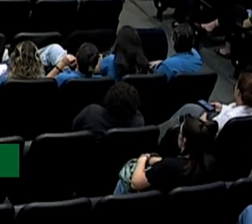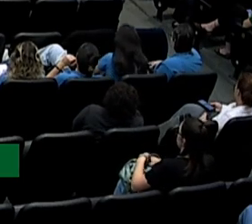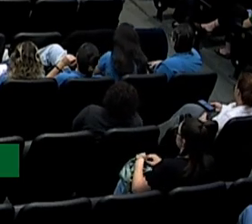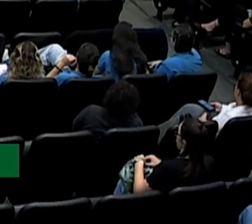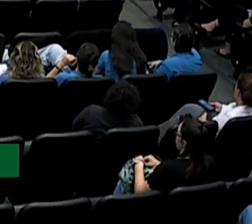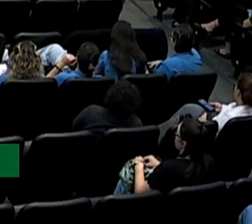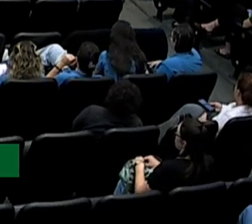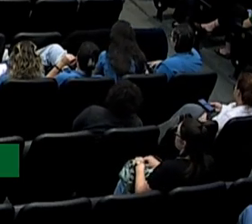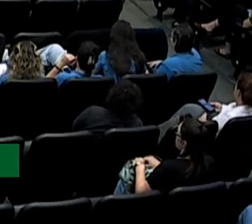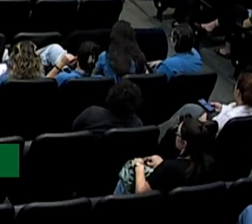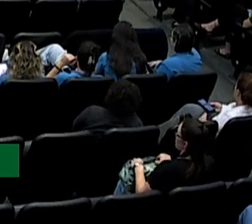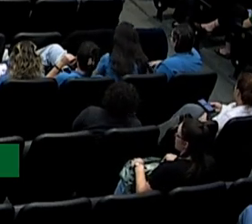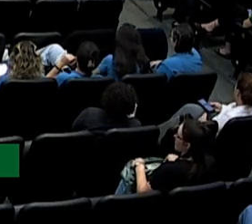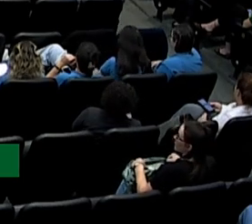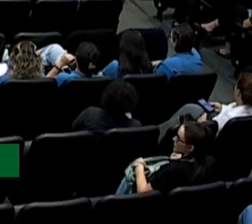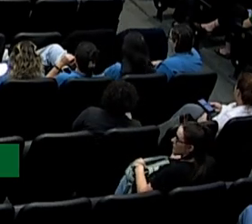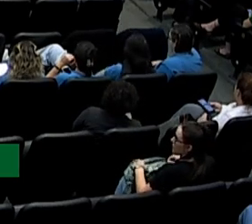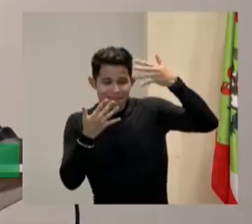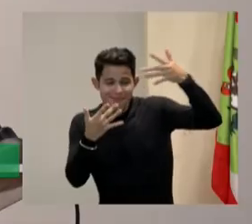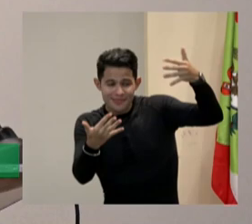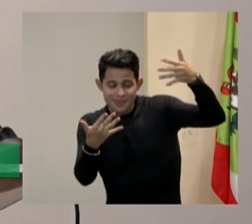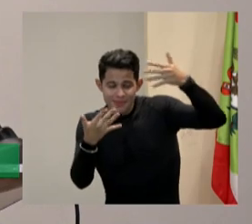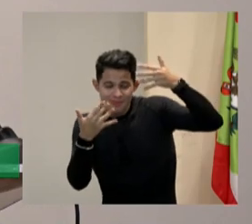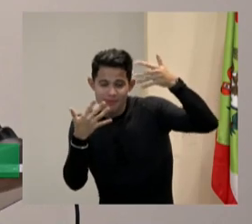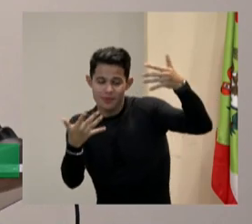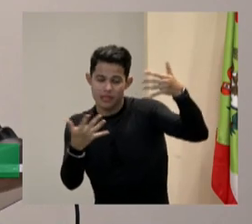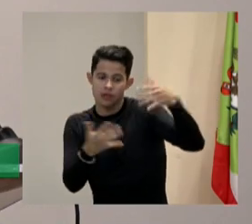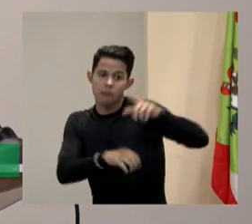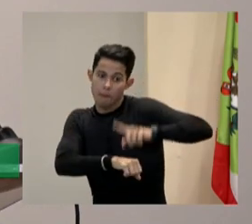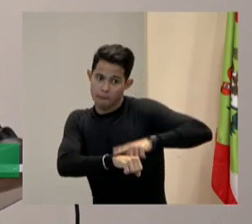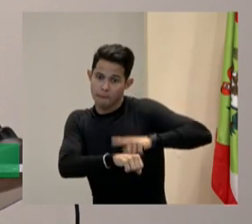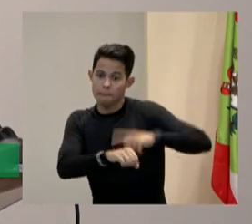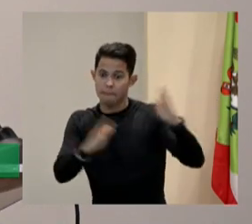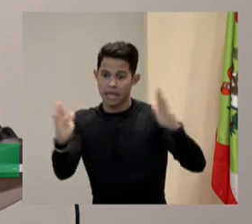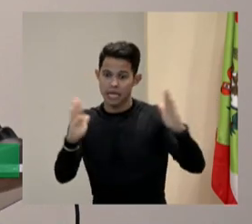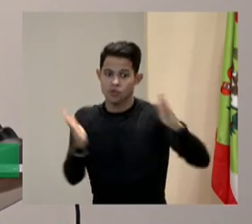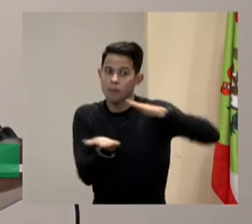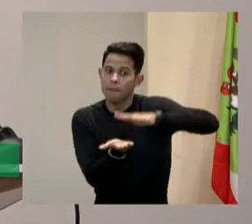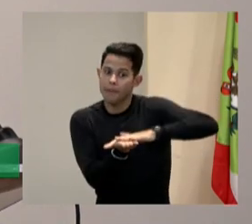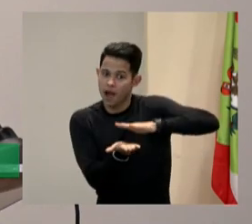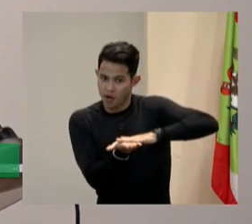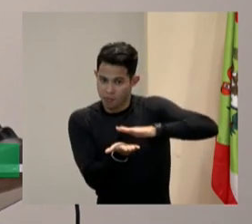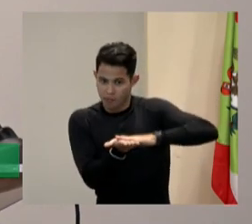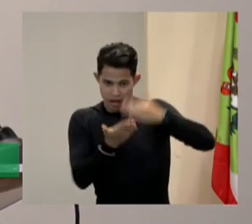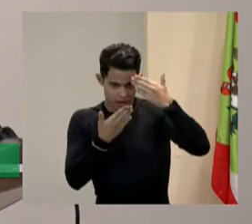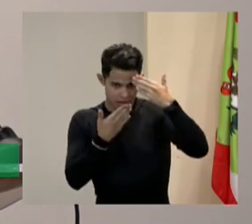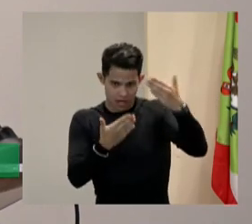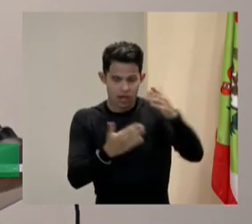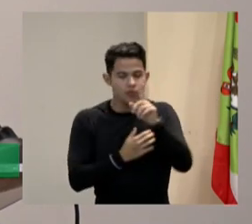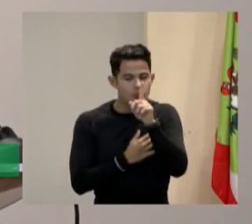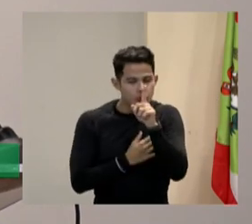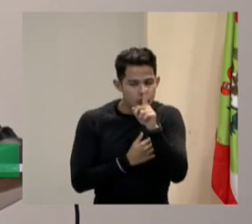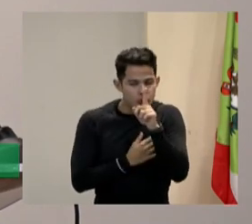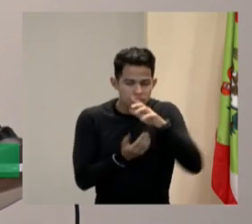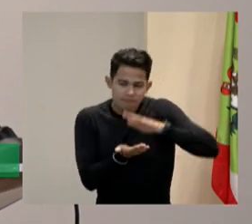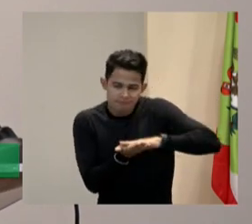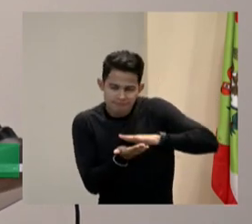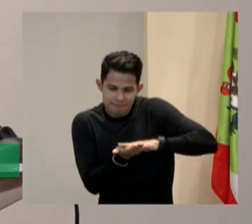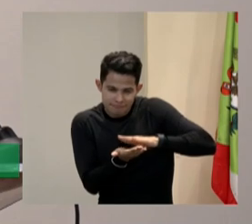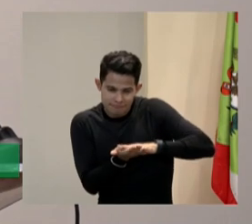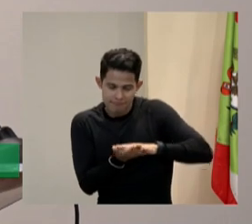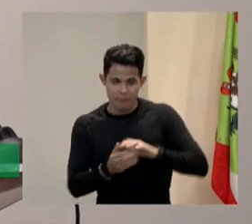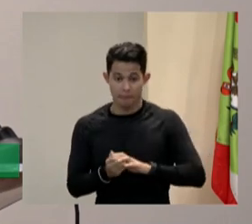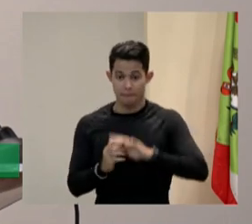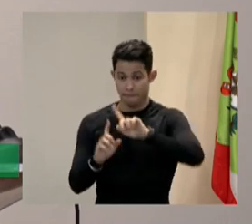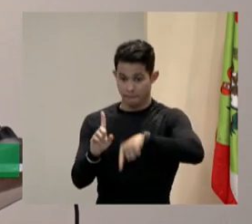sensibilidade. Então, vamos respeitar no momento das palmas. A faz as palmas silenciosas. E também